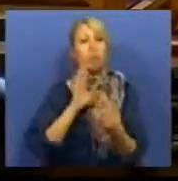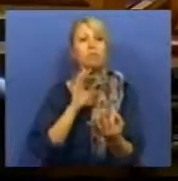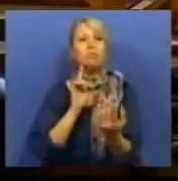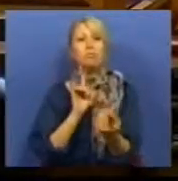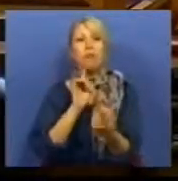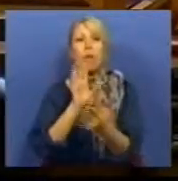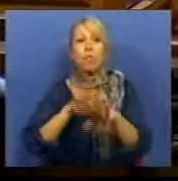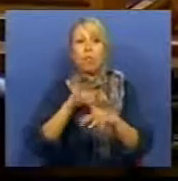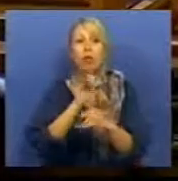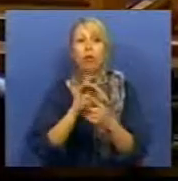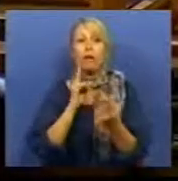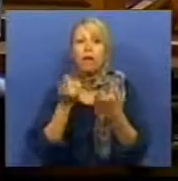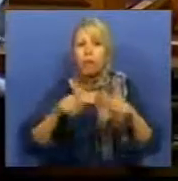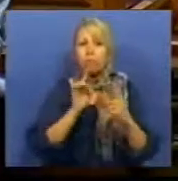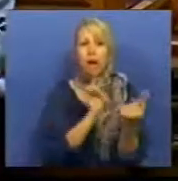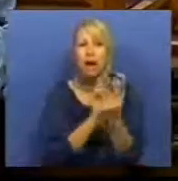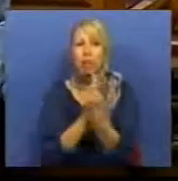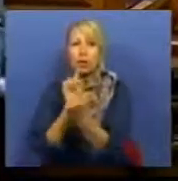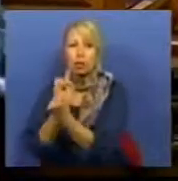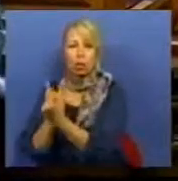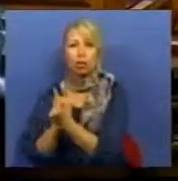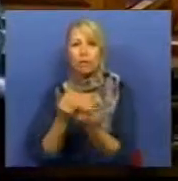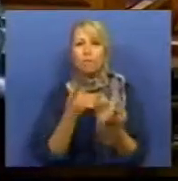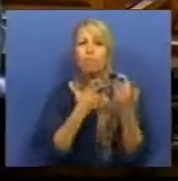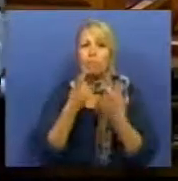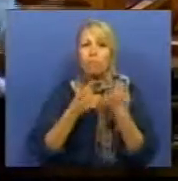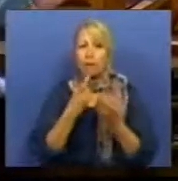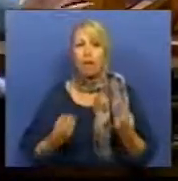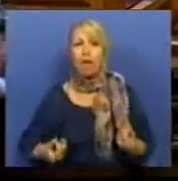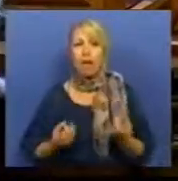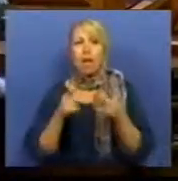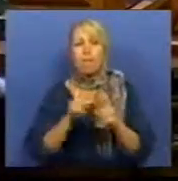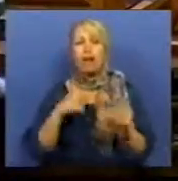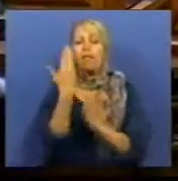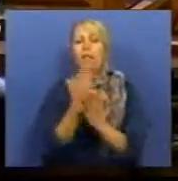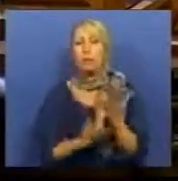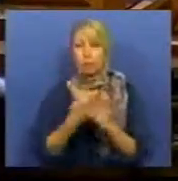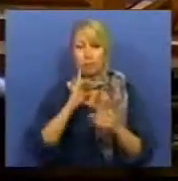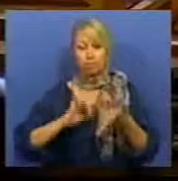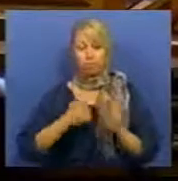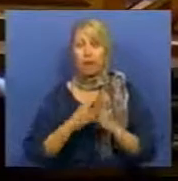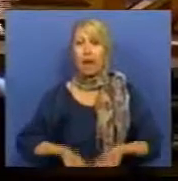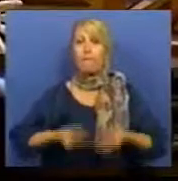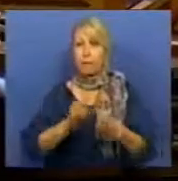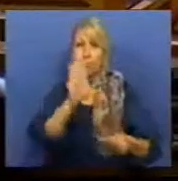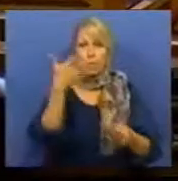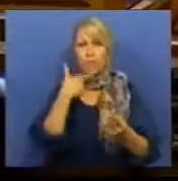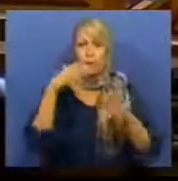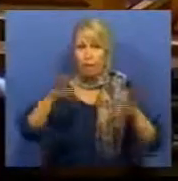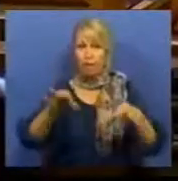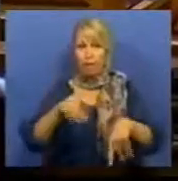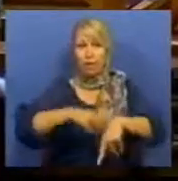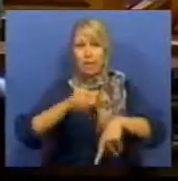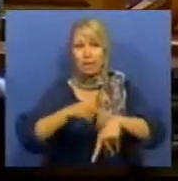Desde logo, que sem prejuízo das declarações que é necessário apresentar no início e no final dos mandatos dos